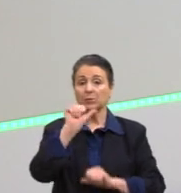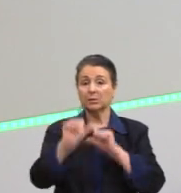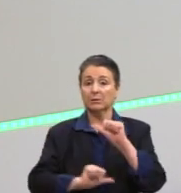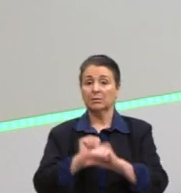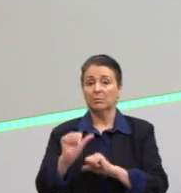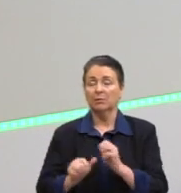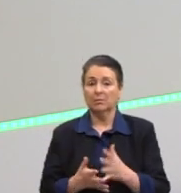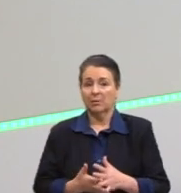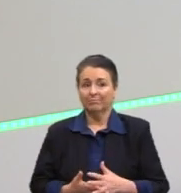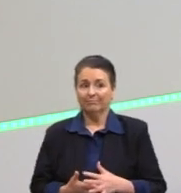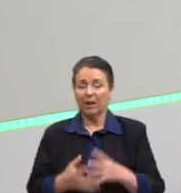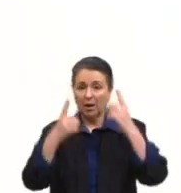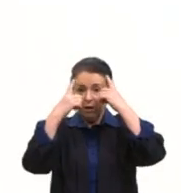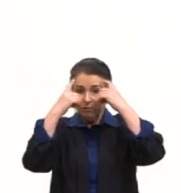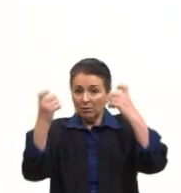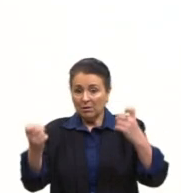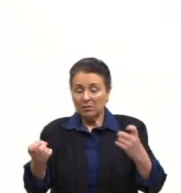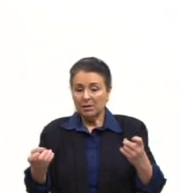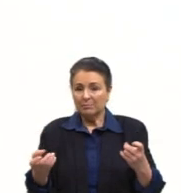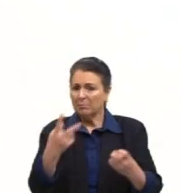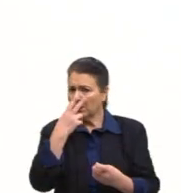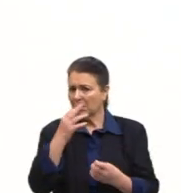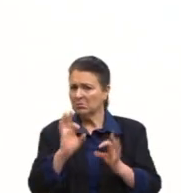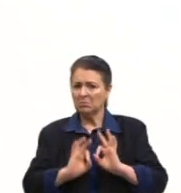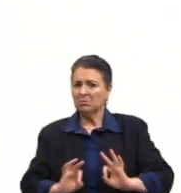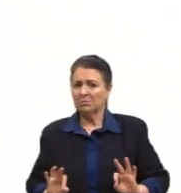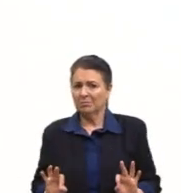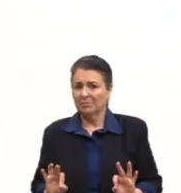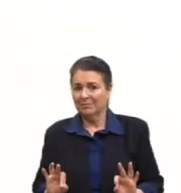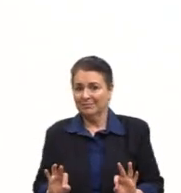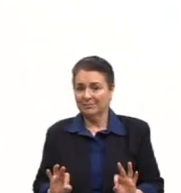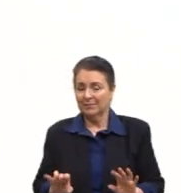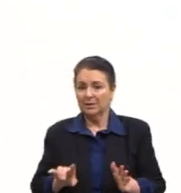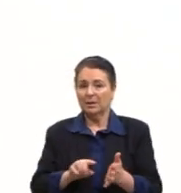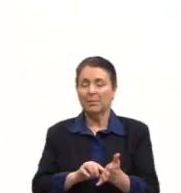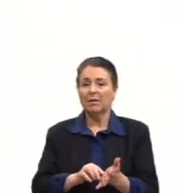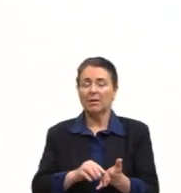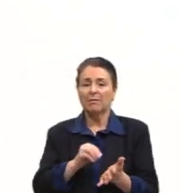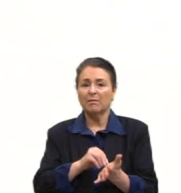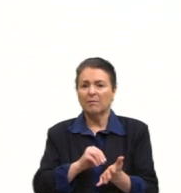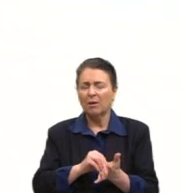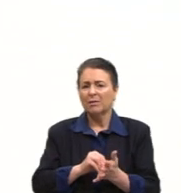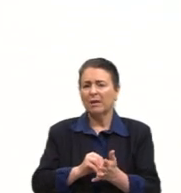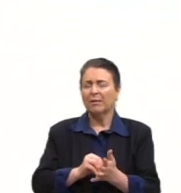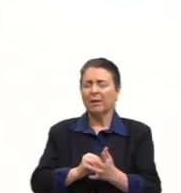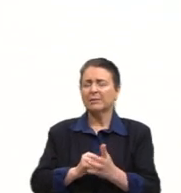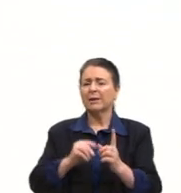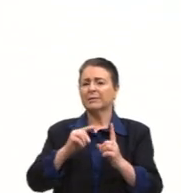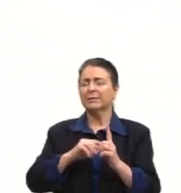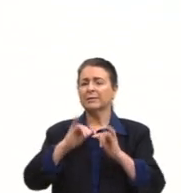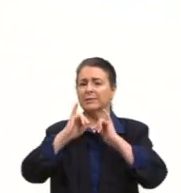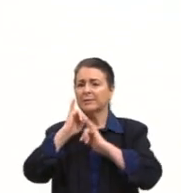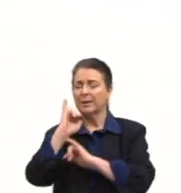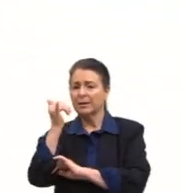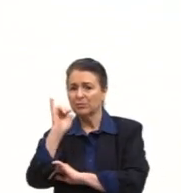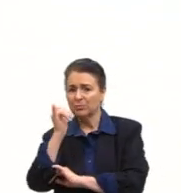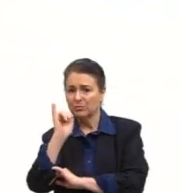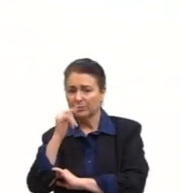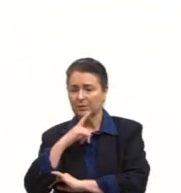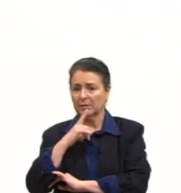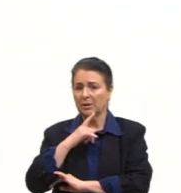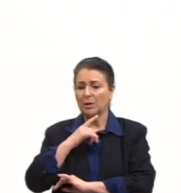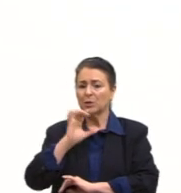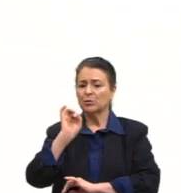banalização da violência, porque também a falta dessas metanarrativas, apenas a denúncia, elas se tornam um tanto